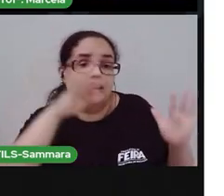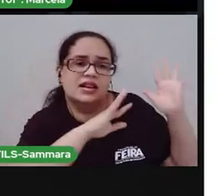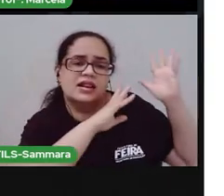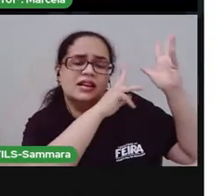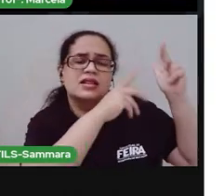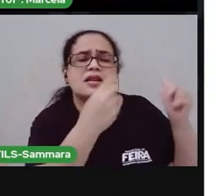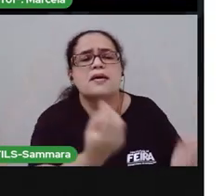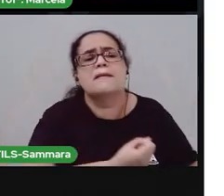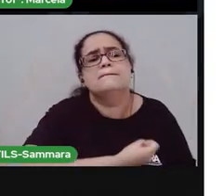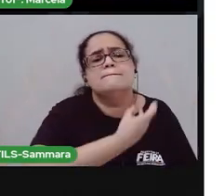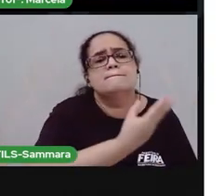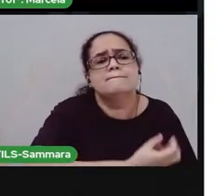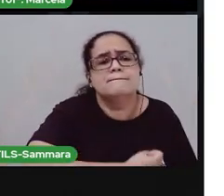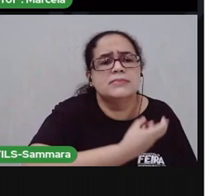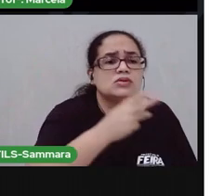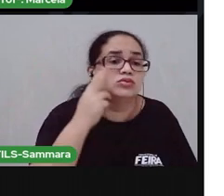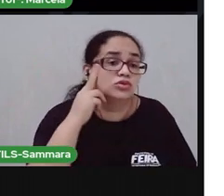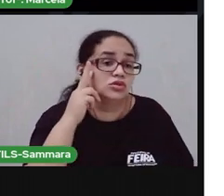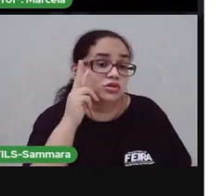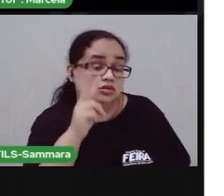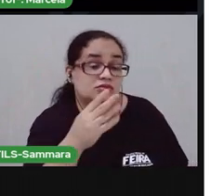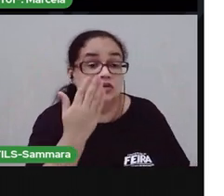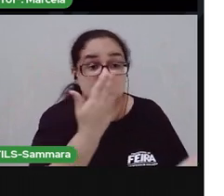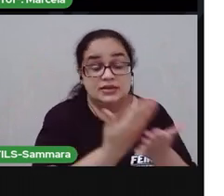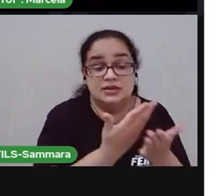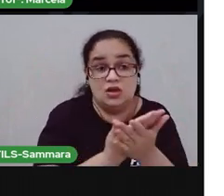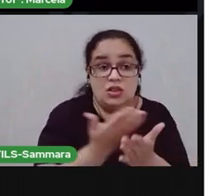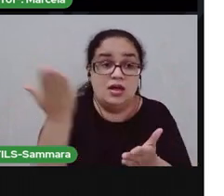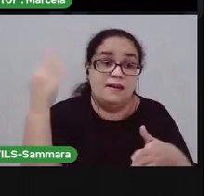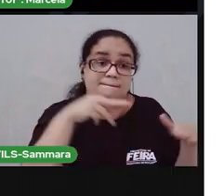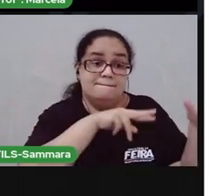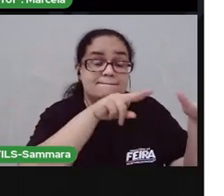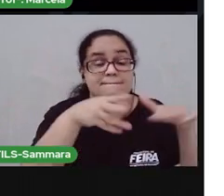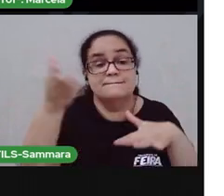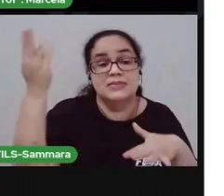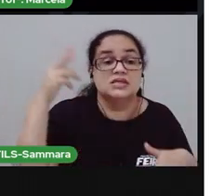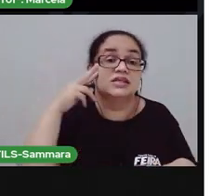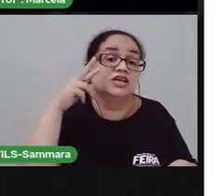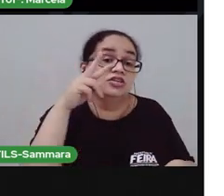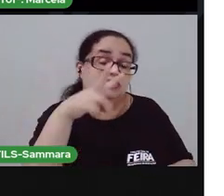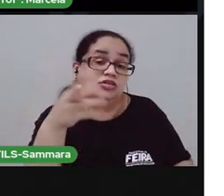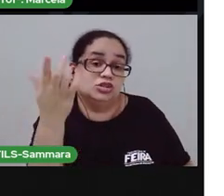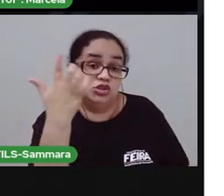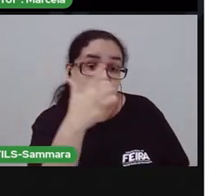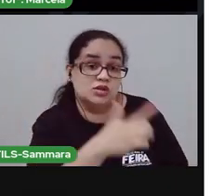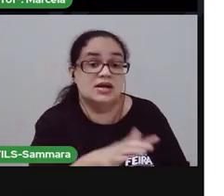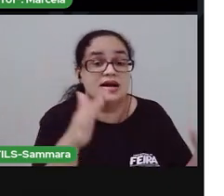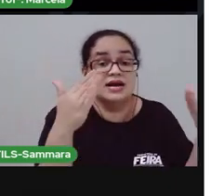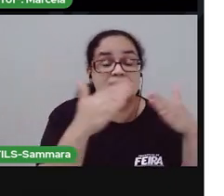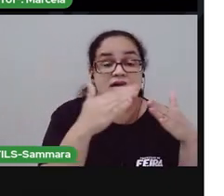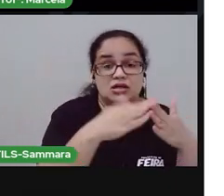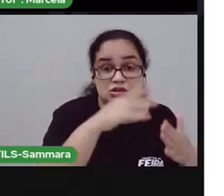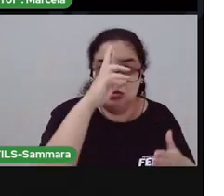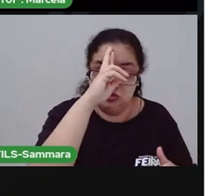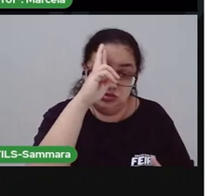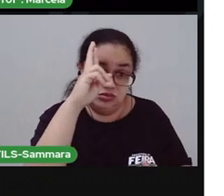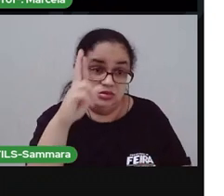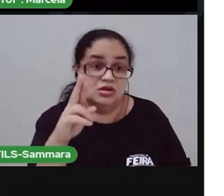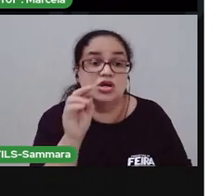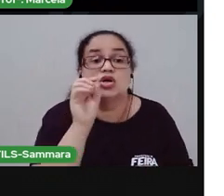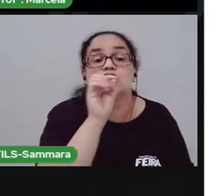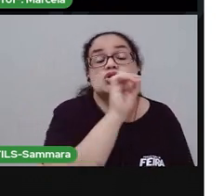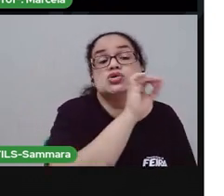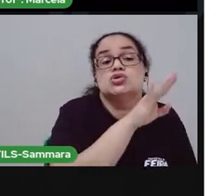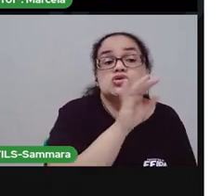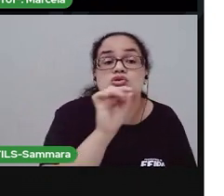poema. Que a gente já viu na outra aula. A gente vai ver ele de novo. A casa e o seu dono. Só que